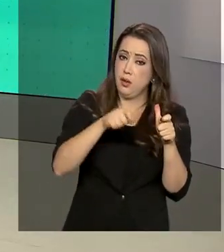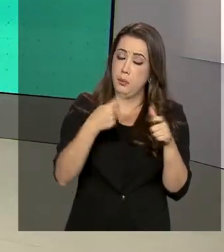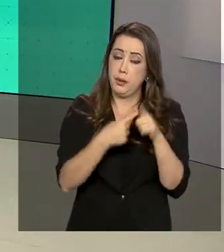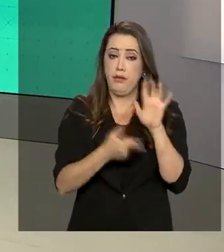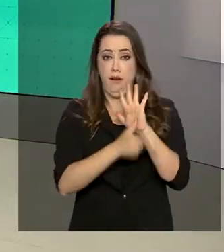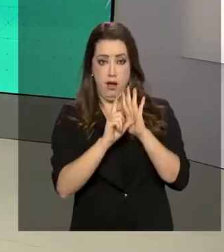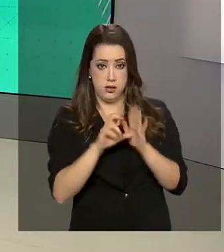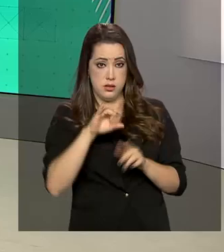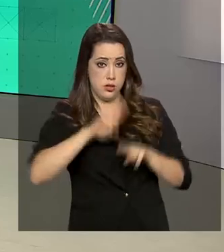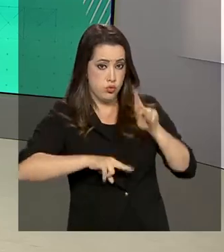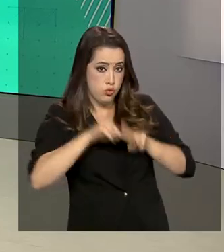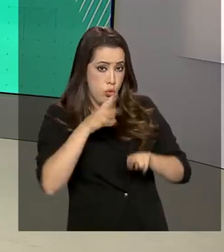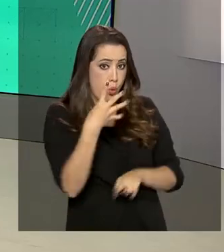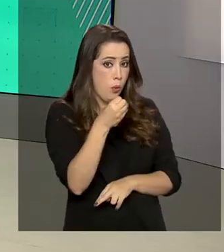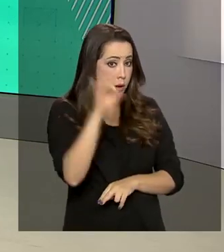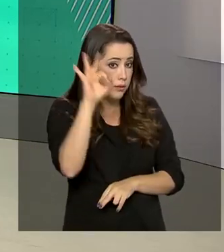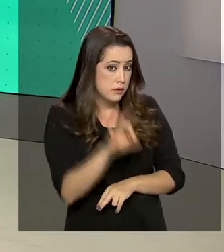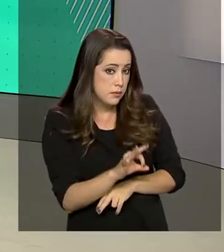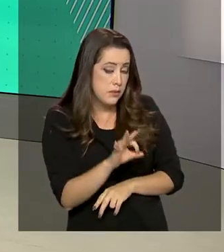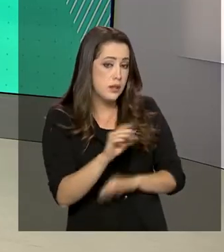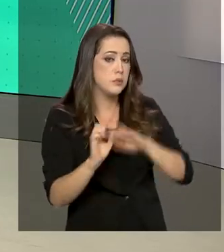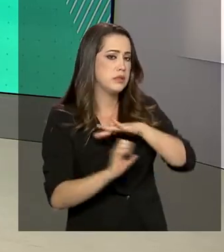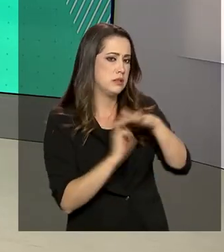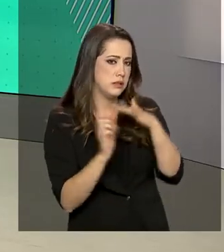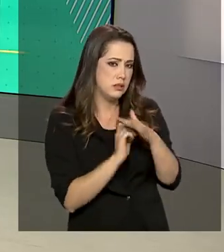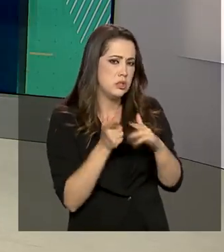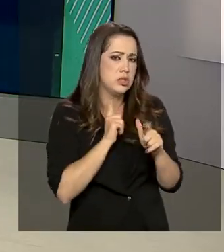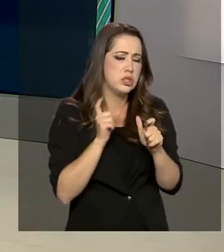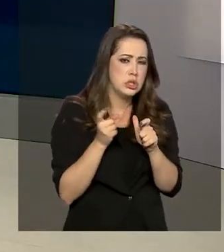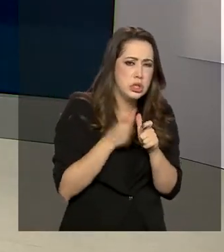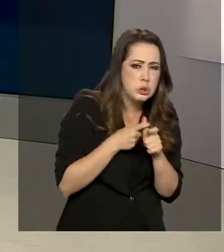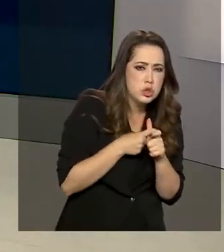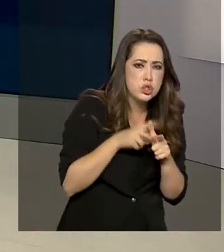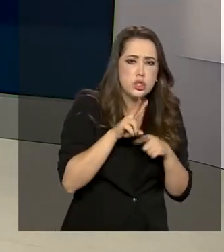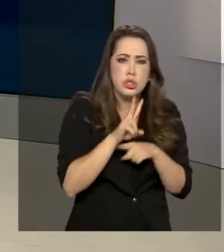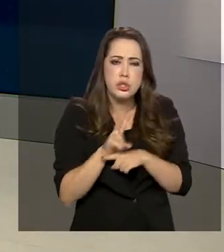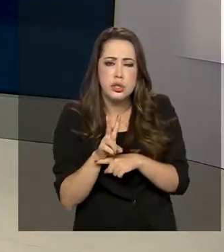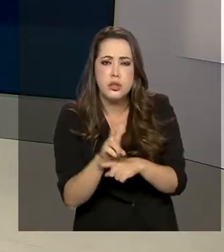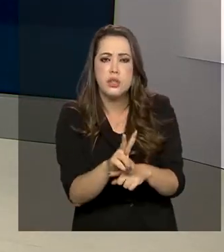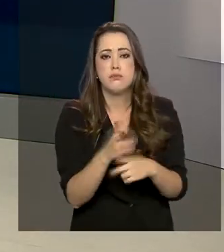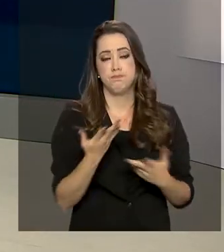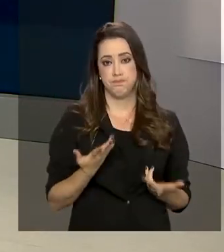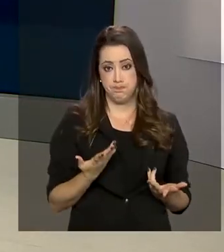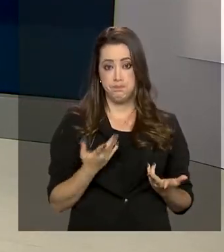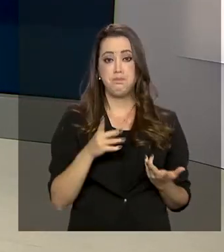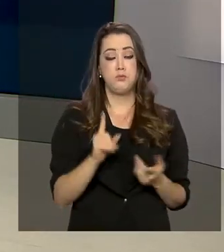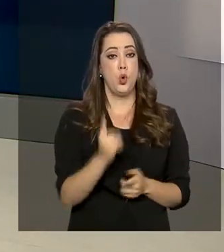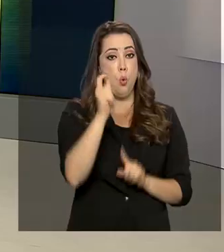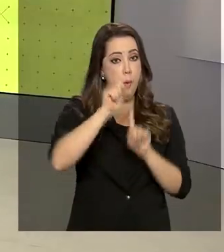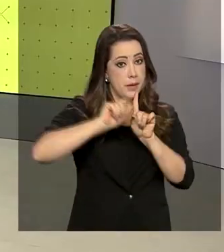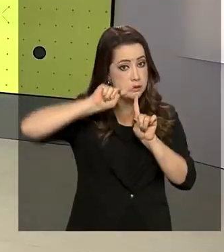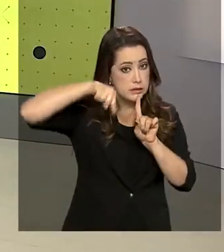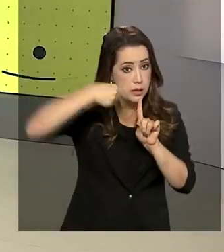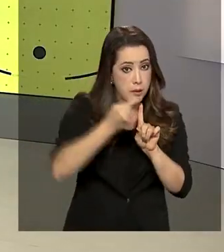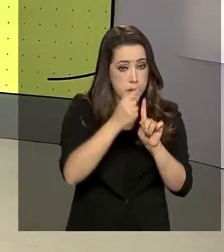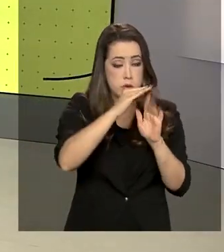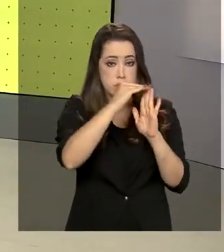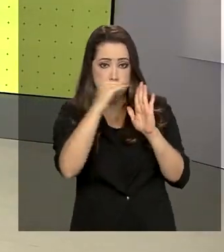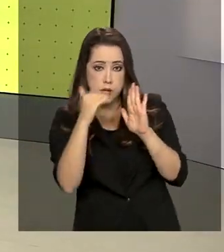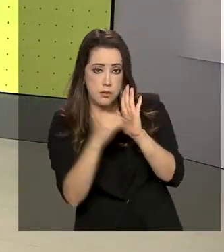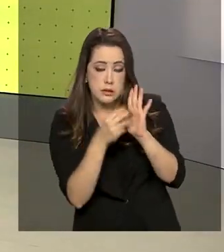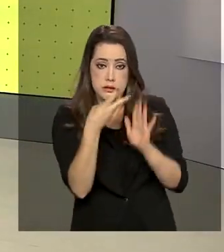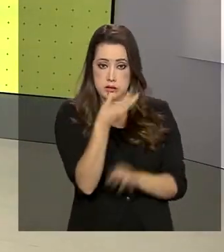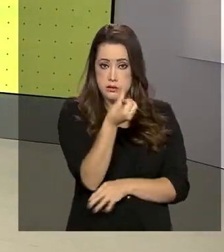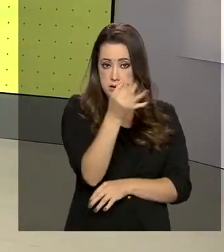final de junho, 40% dos empresários possuíam empréstimos ou dívidas em atraso, um mês depois, esse percentual